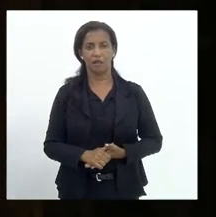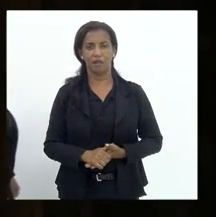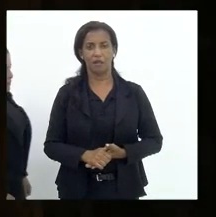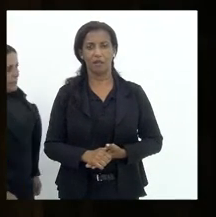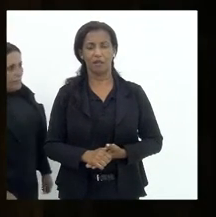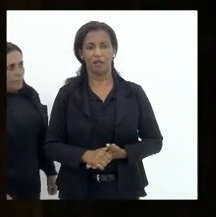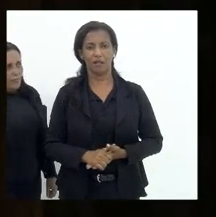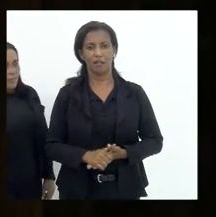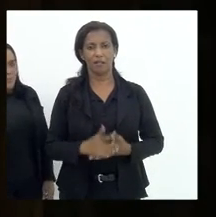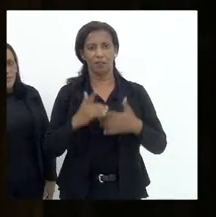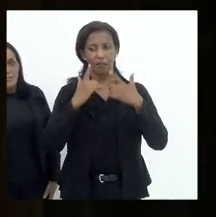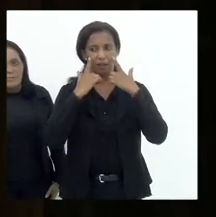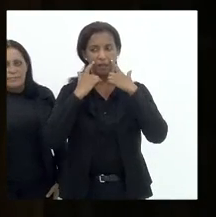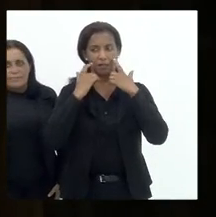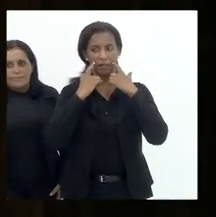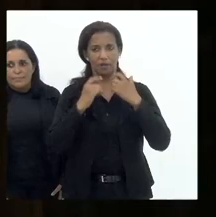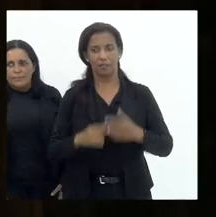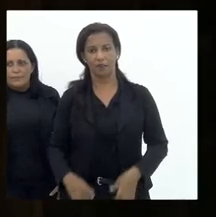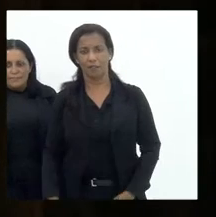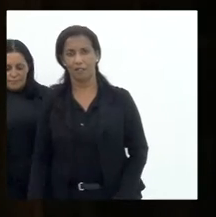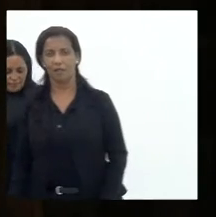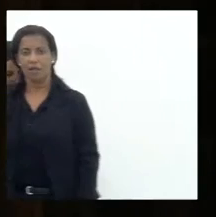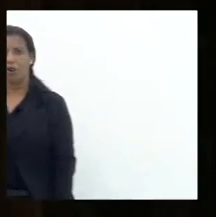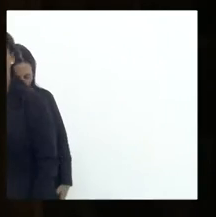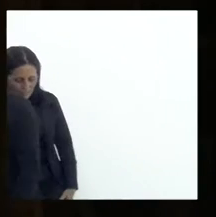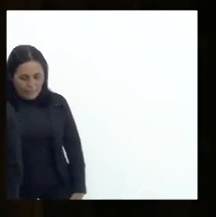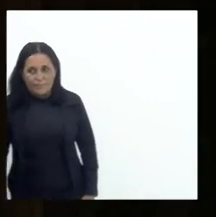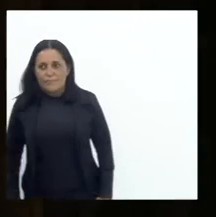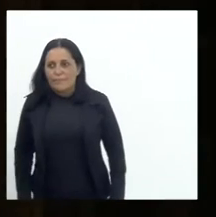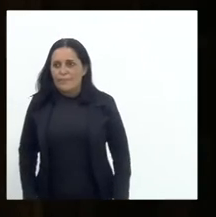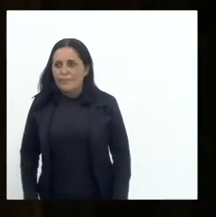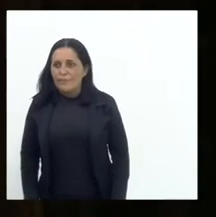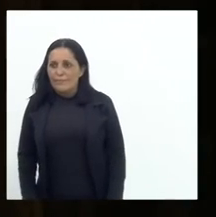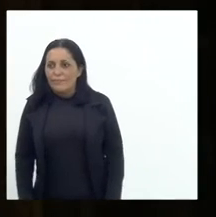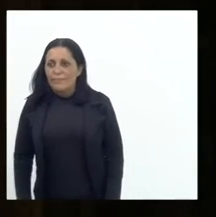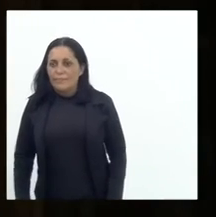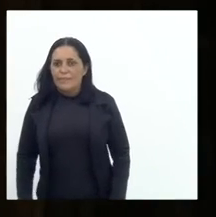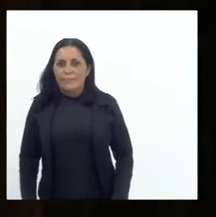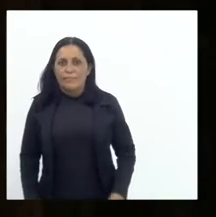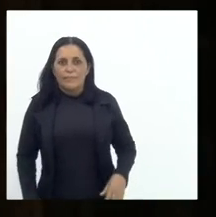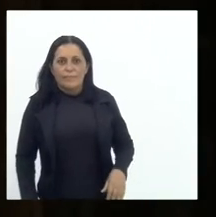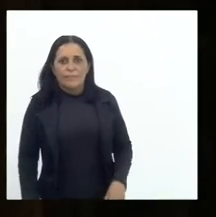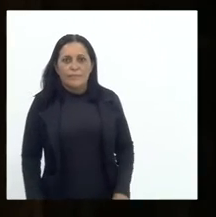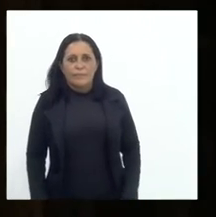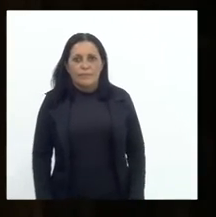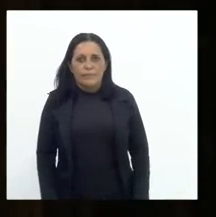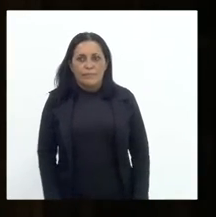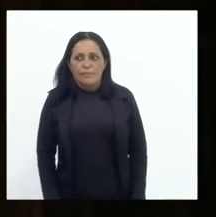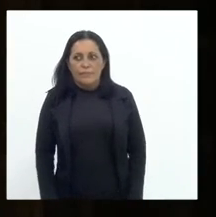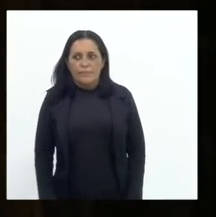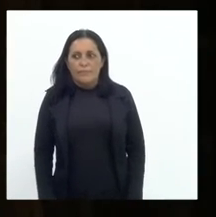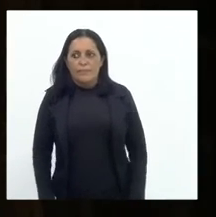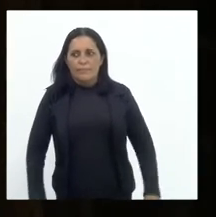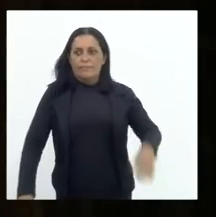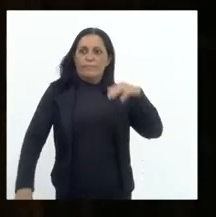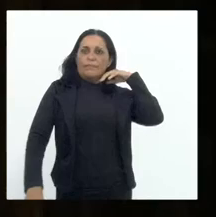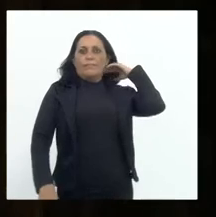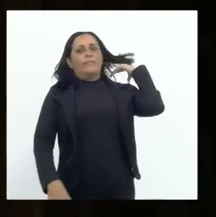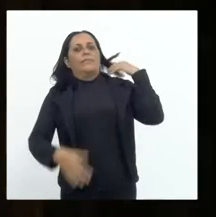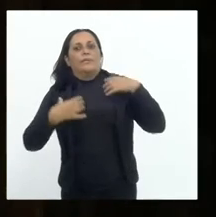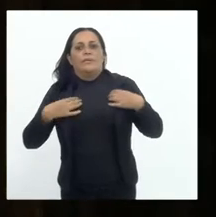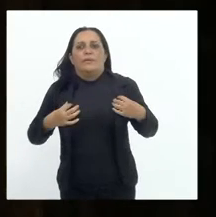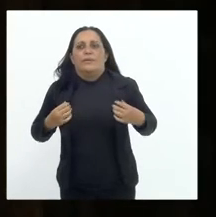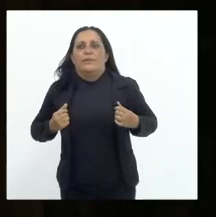dentes. Aliás, o senhor conhece essa expressão muito bem, lá do apocalipse.